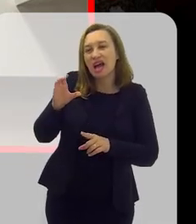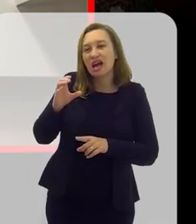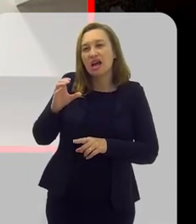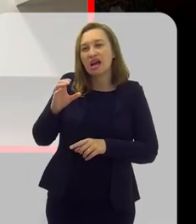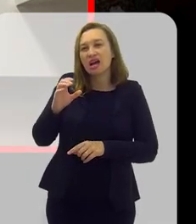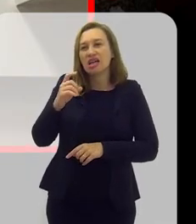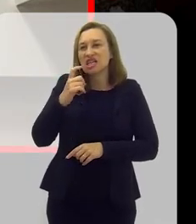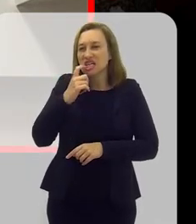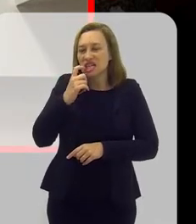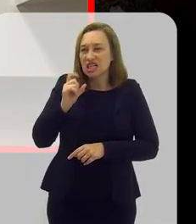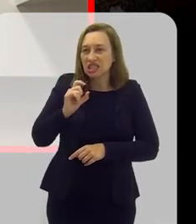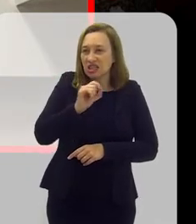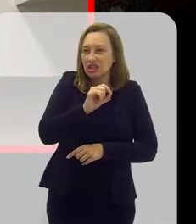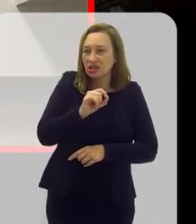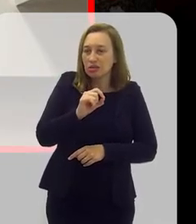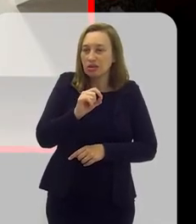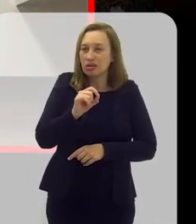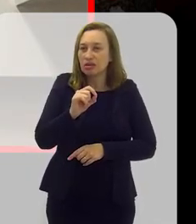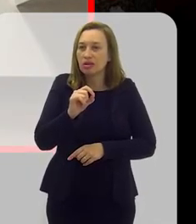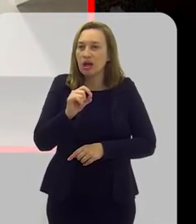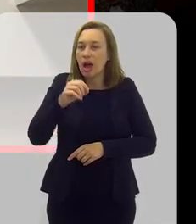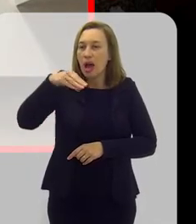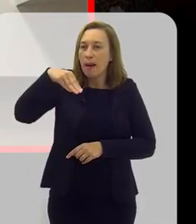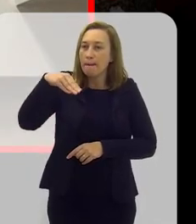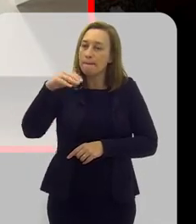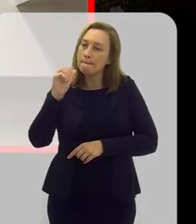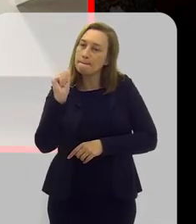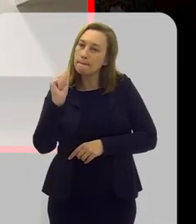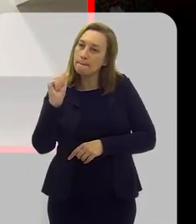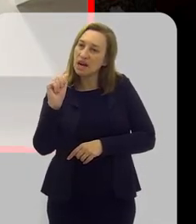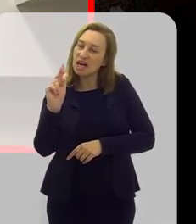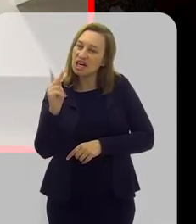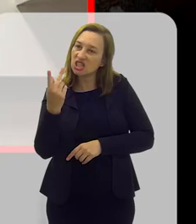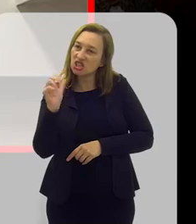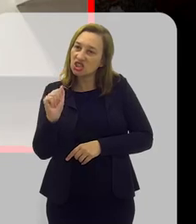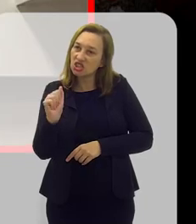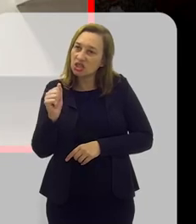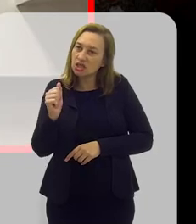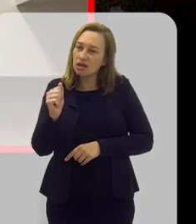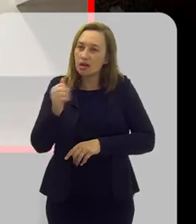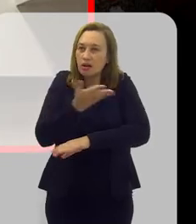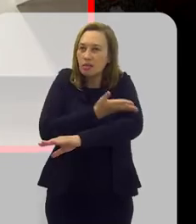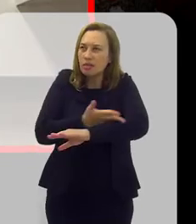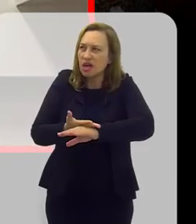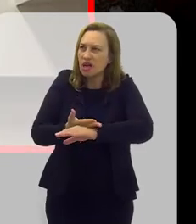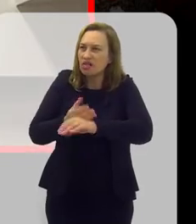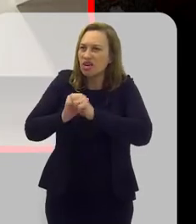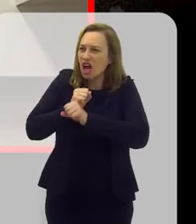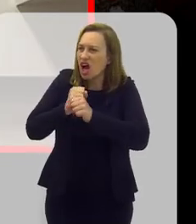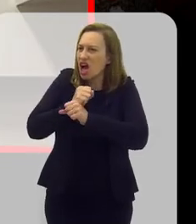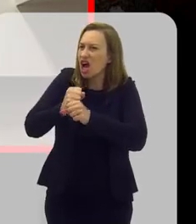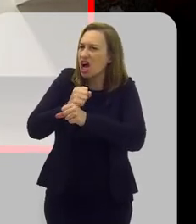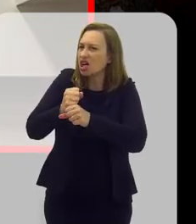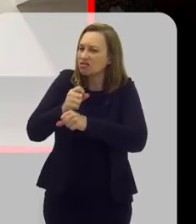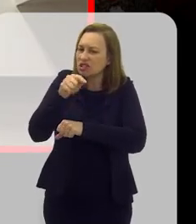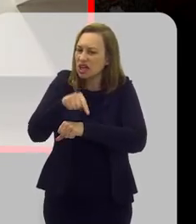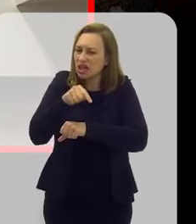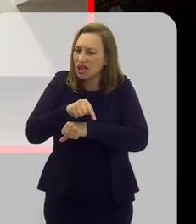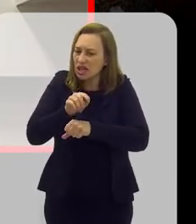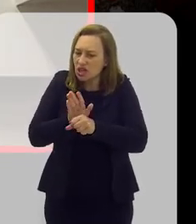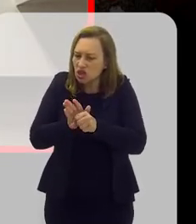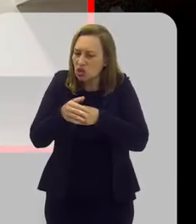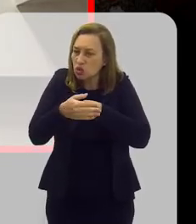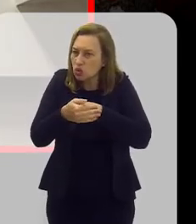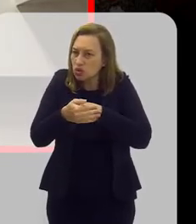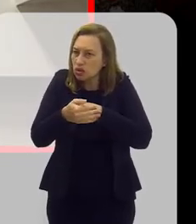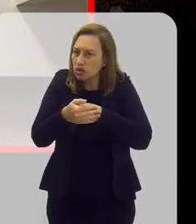cárie, ela começa com uma mancha branca no nosso dente. E essa mancha pode ficar ali por muito, muito tempo, tá? Porque às